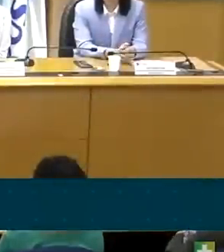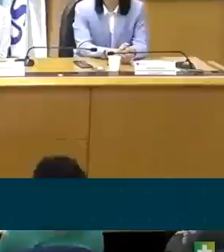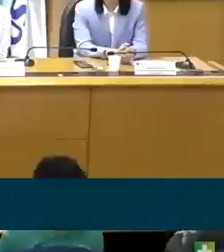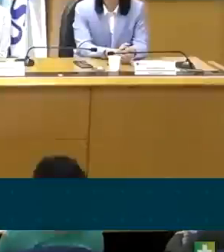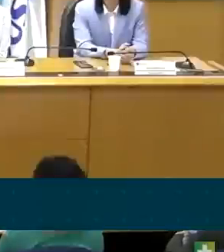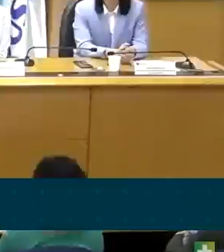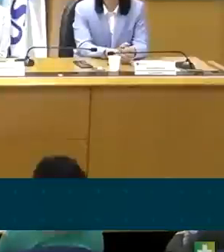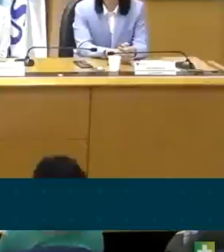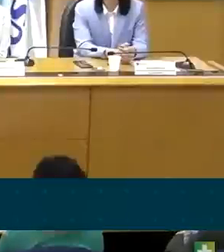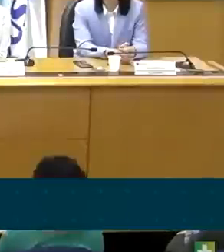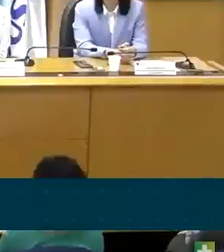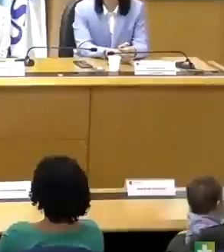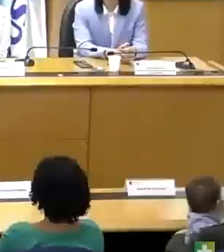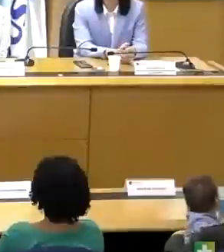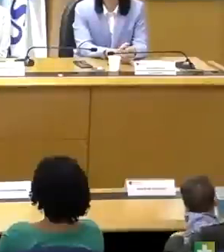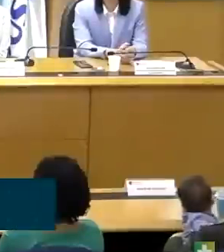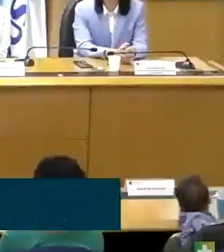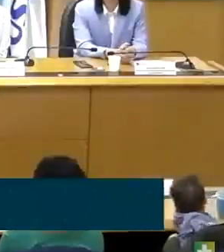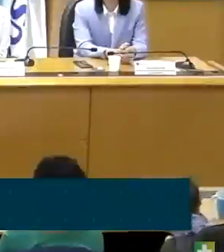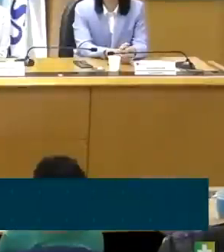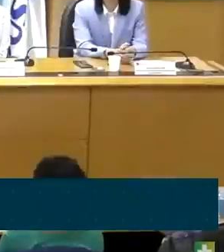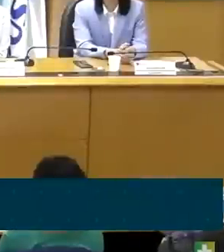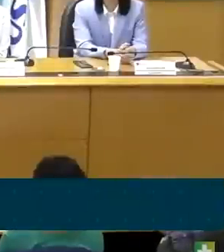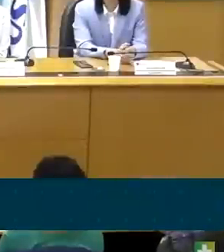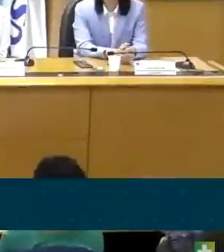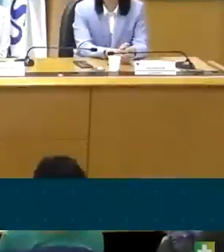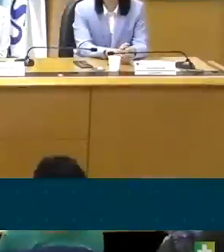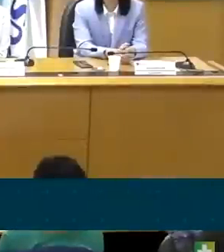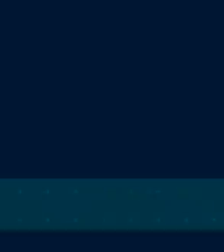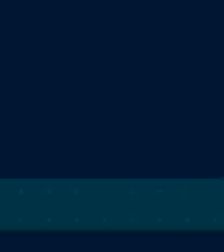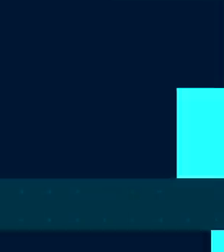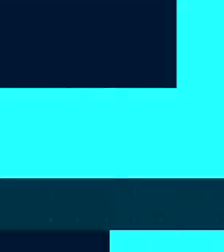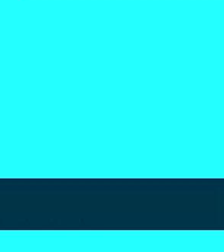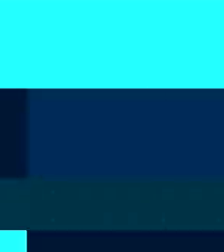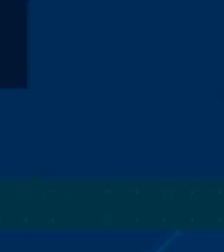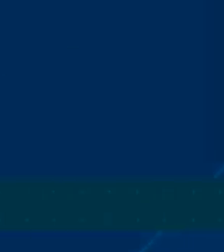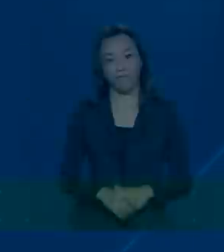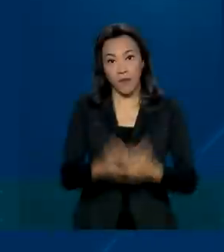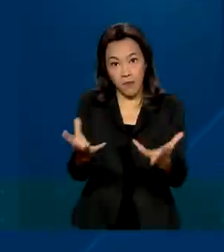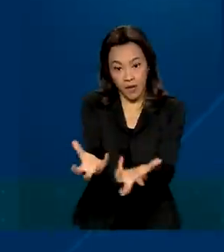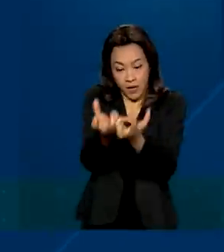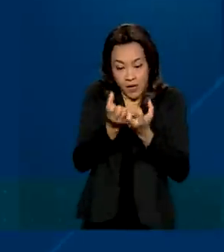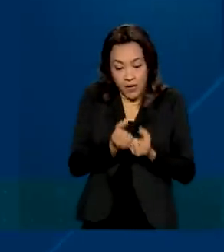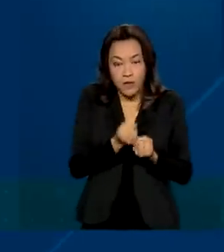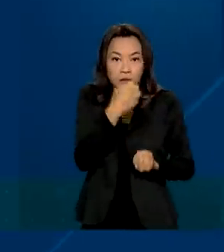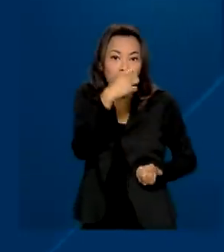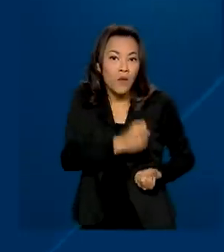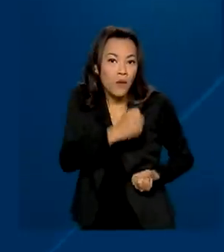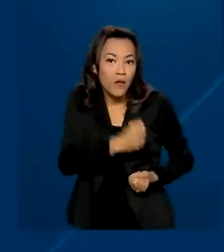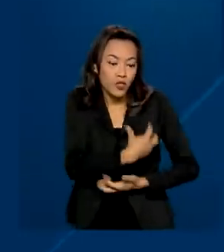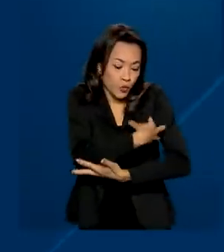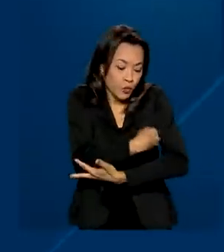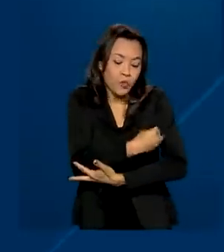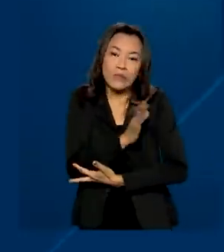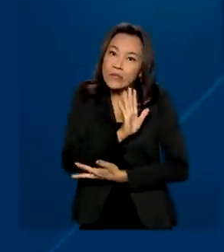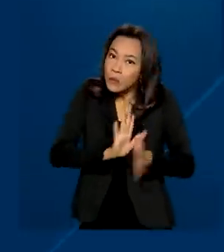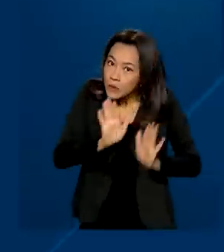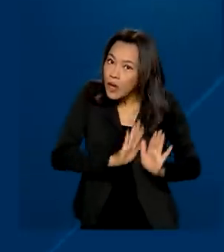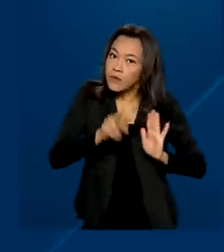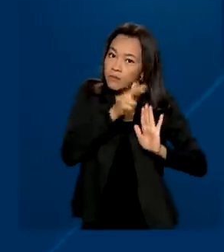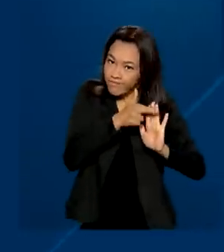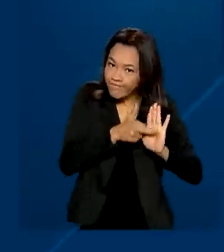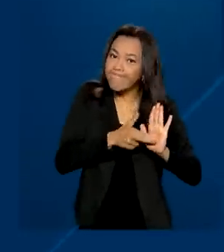a quantidade de doações e reforçar todos os nossos toques do Brasil. Para coletar o leite materno é preciso ter alguns cuidados.